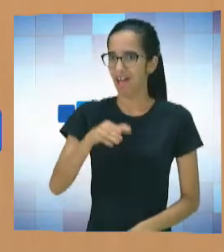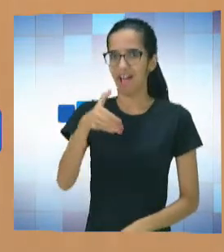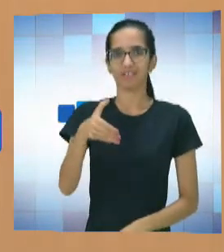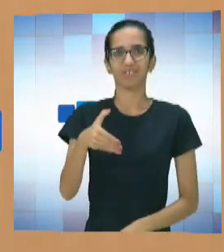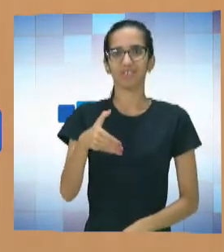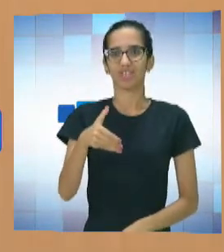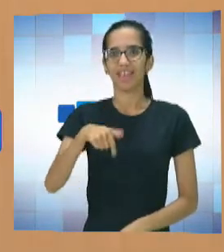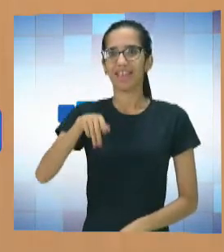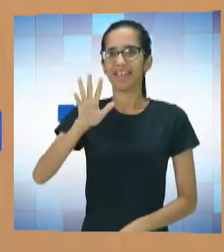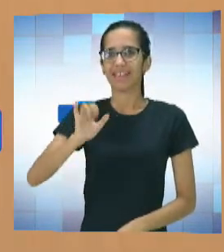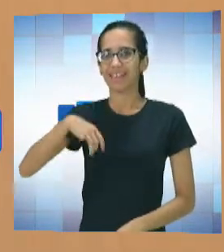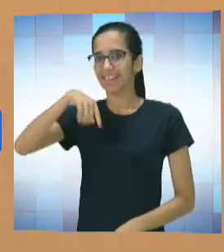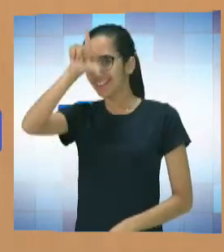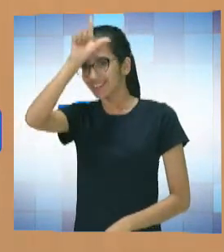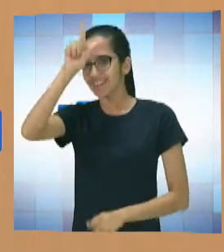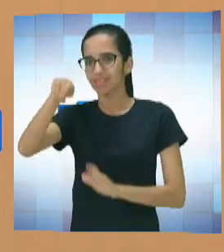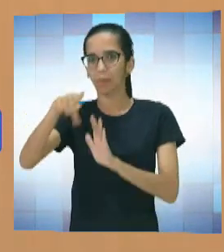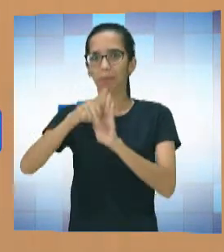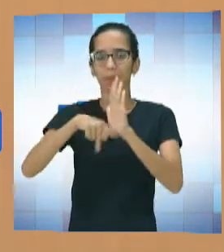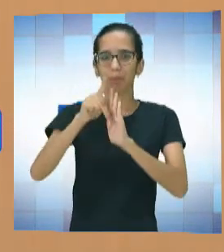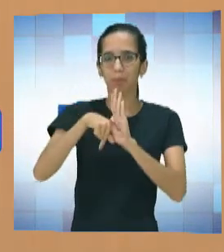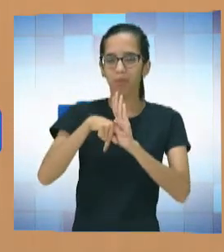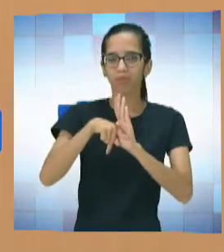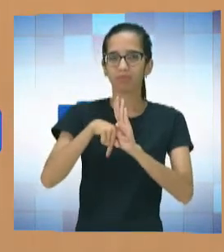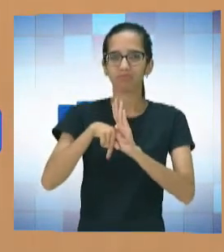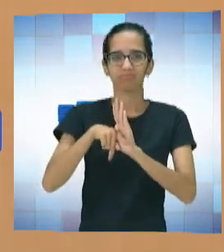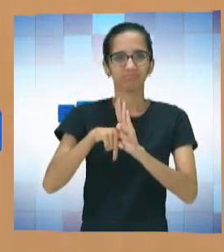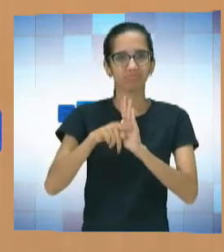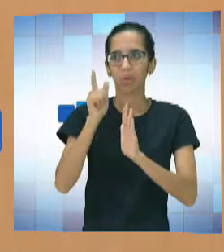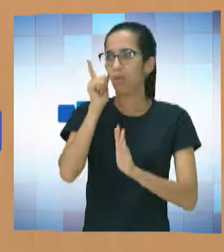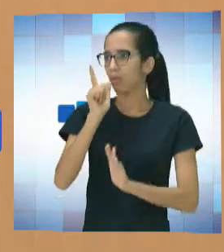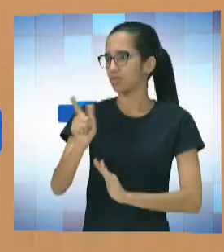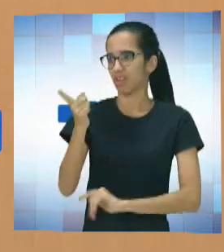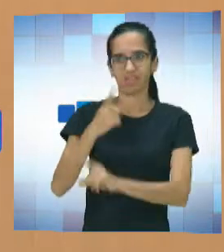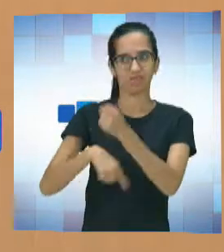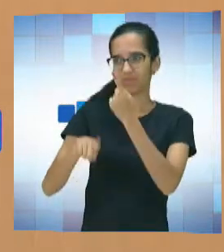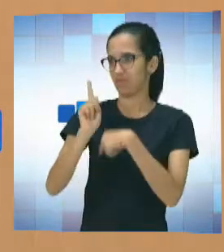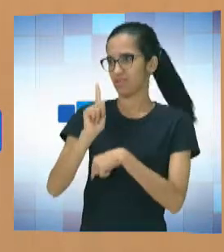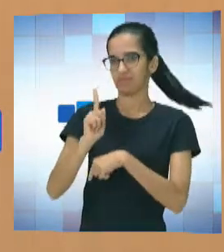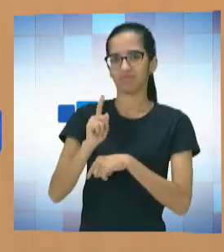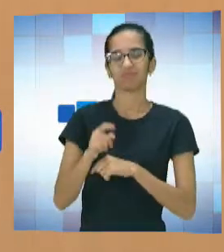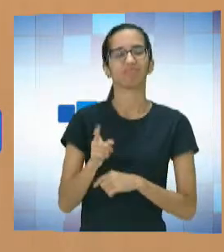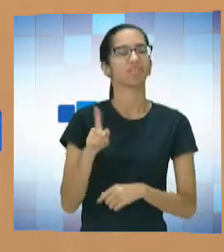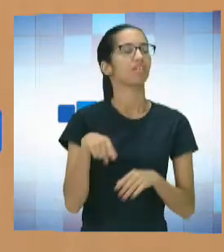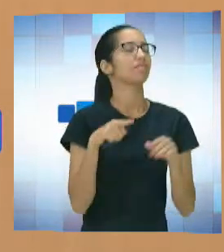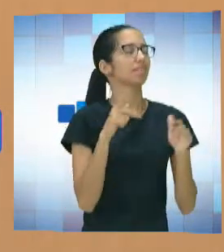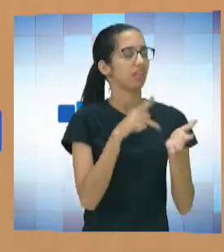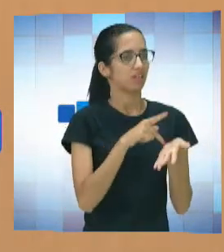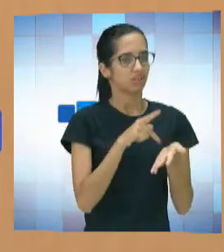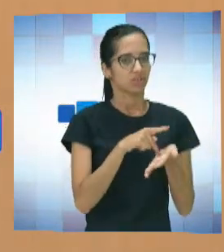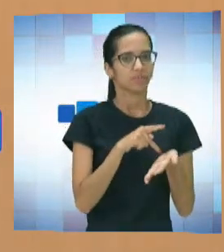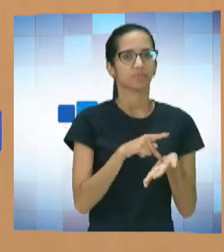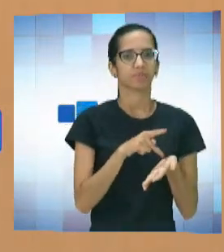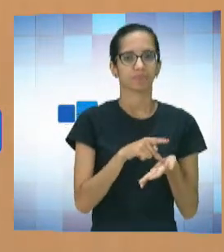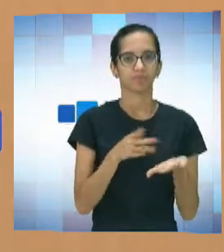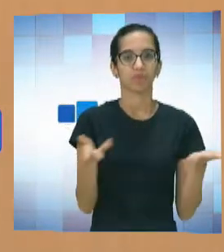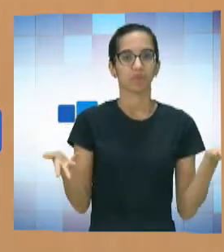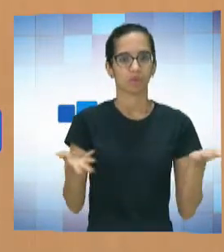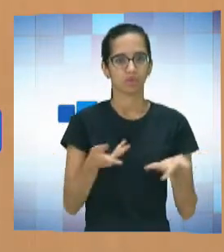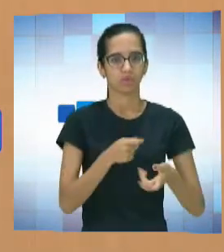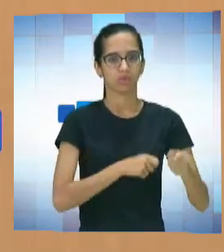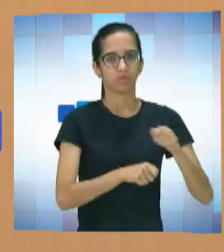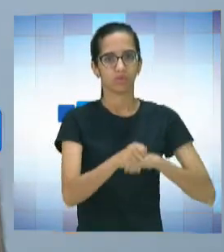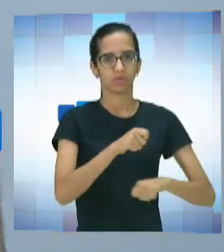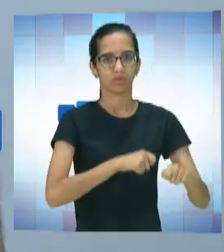está à frente de um projeto como esse, ele não vai. Sim, não vai, assim, hoje, na gestão, na